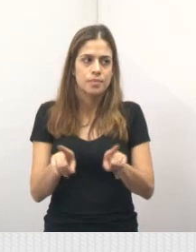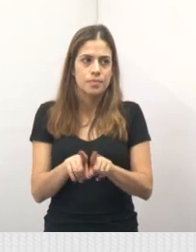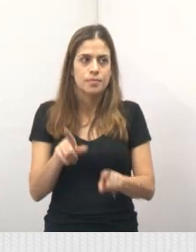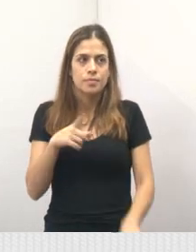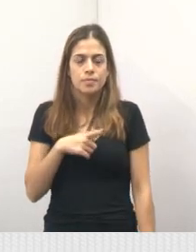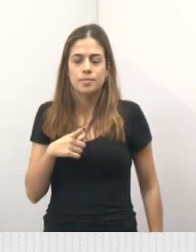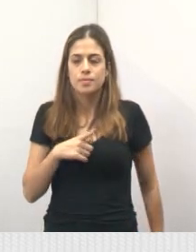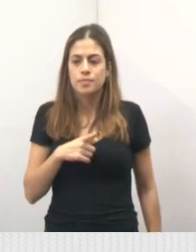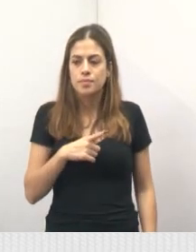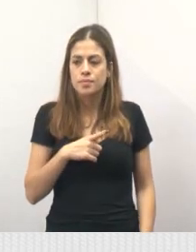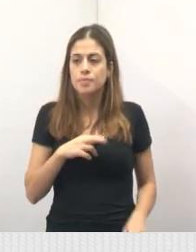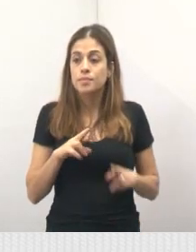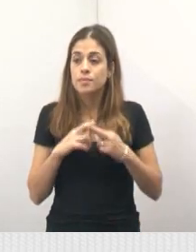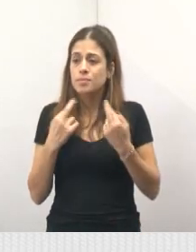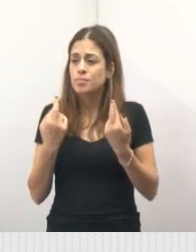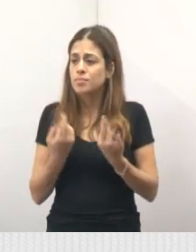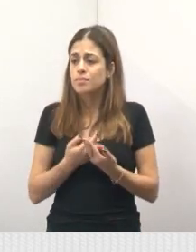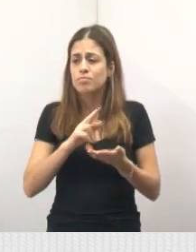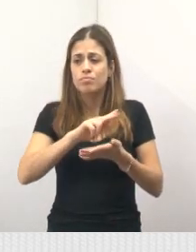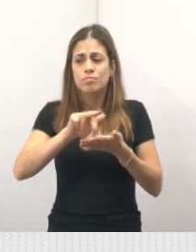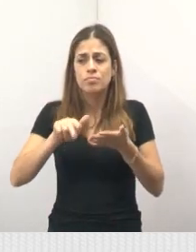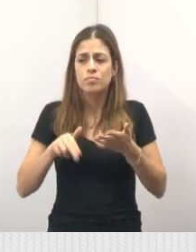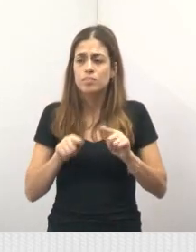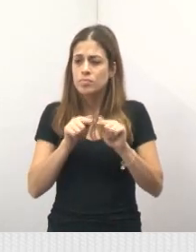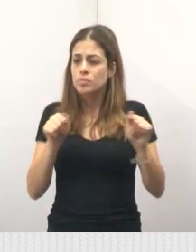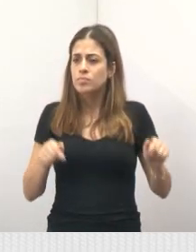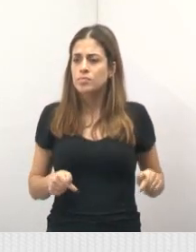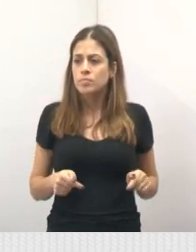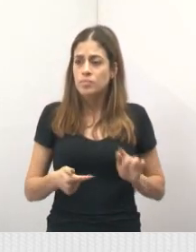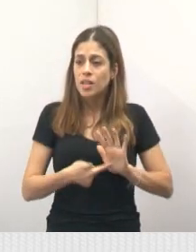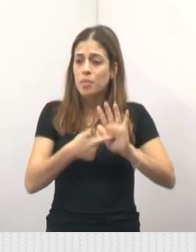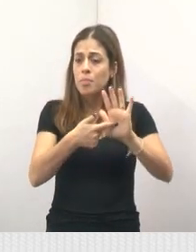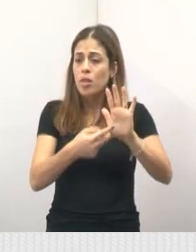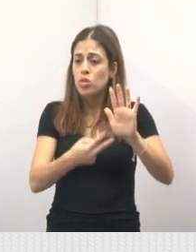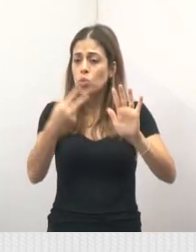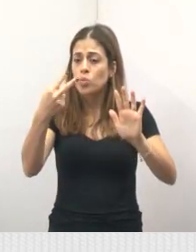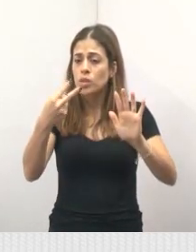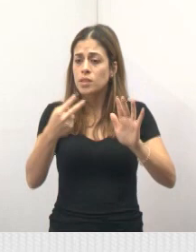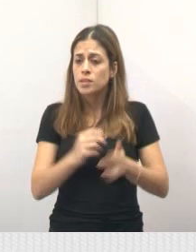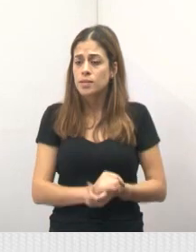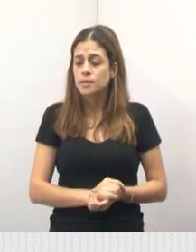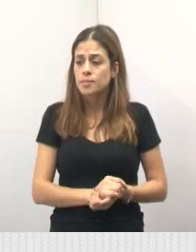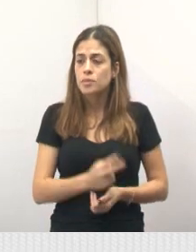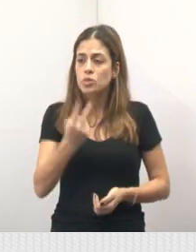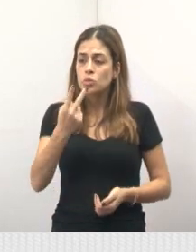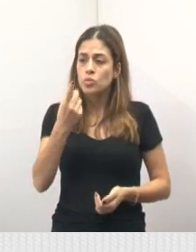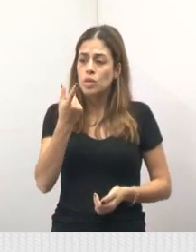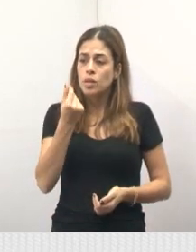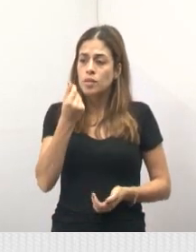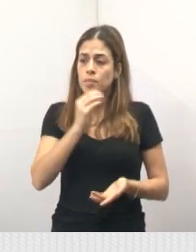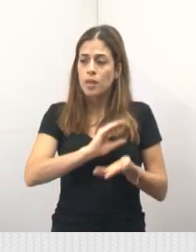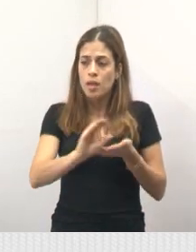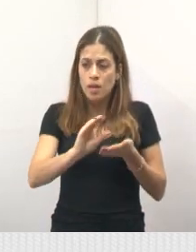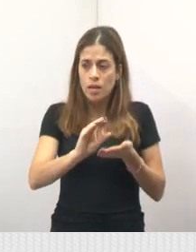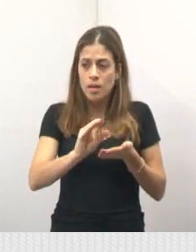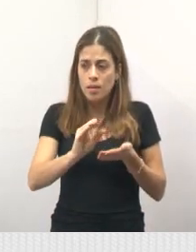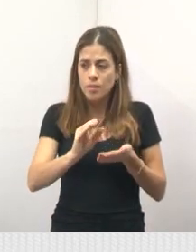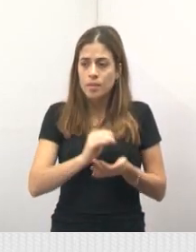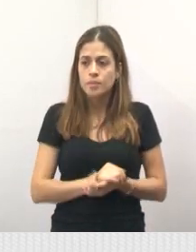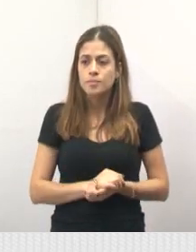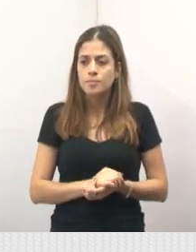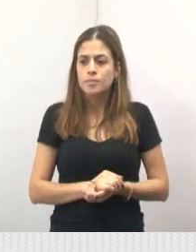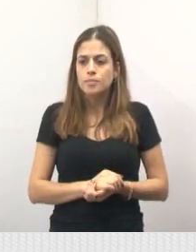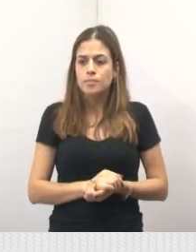tivemos reuniões, algumas reuniões no gabinete, eu destaco aqui duas, porque são duas emendas impositivas que foram direcionadas